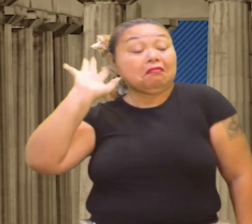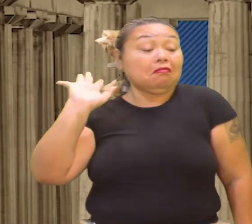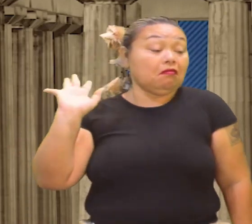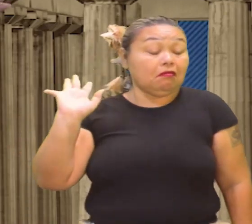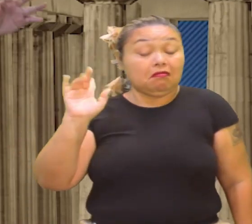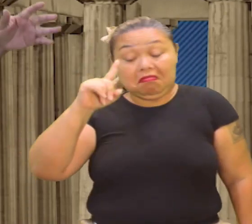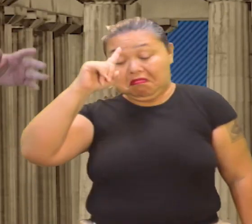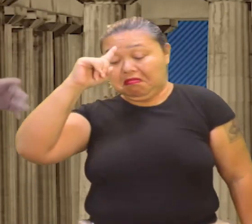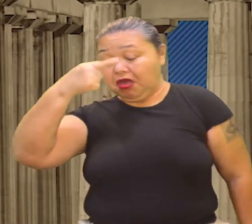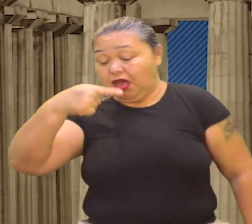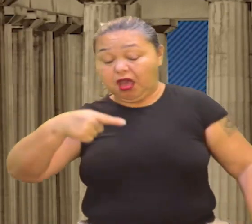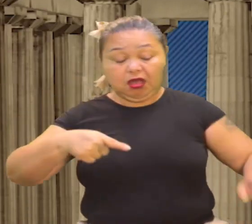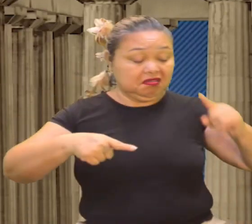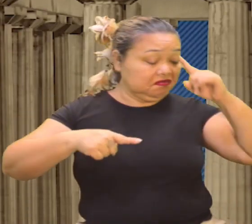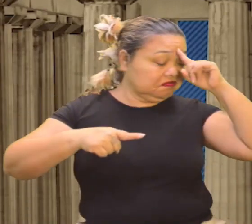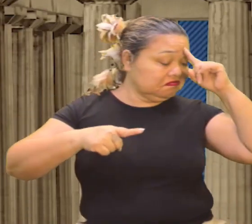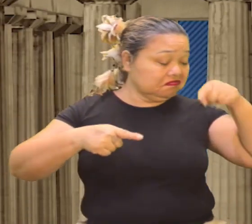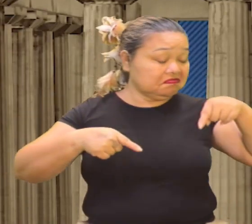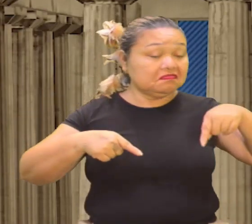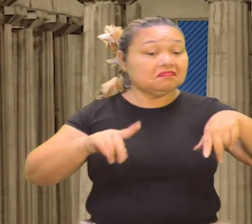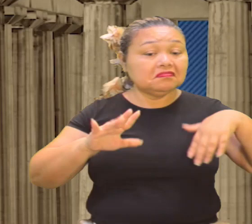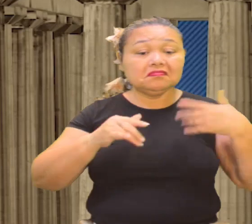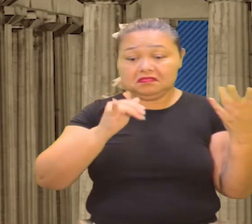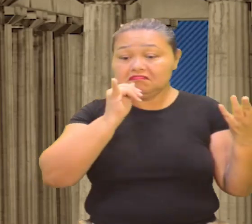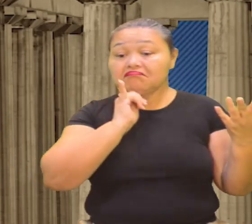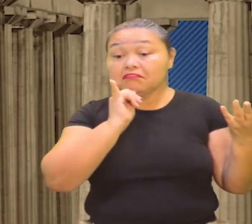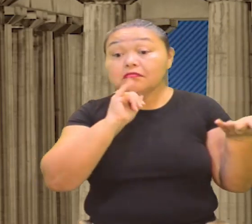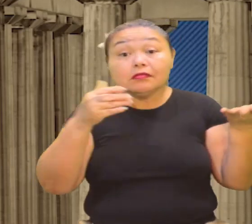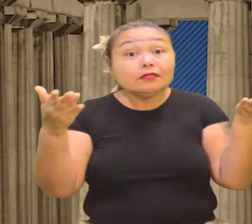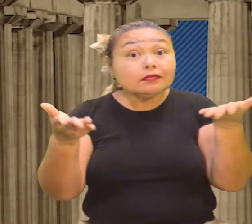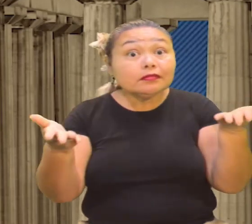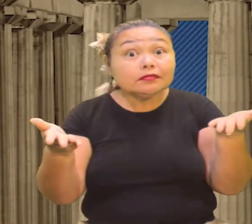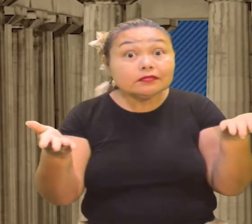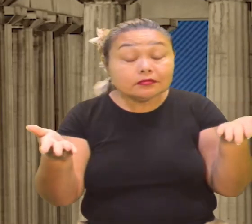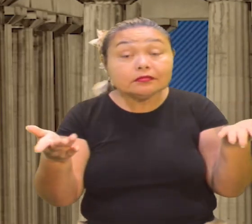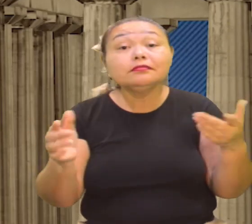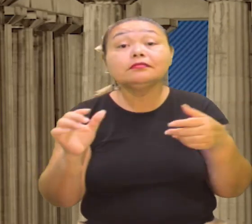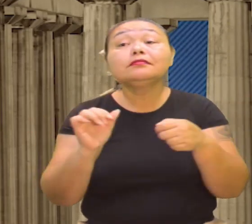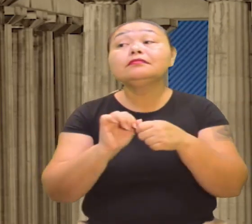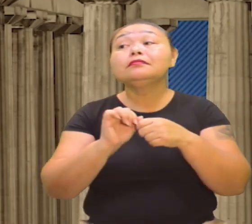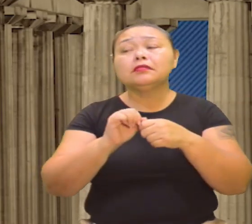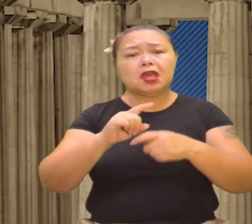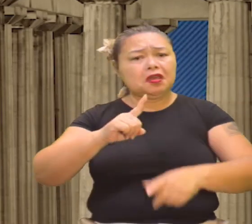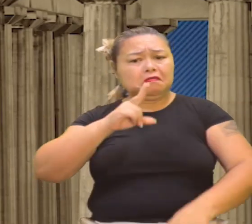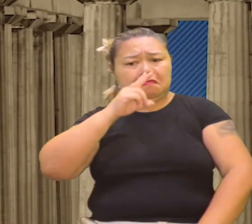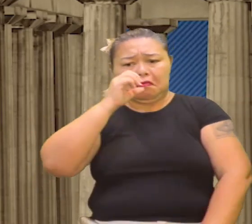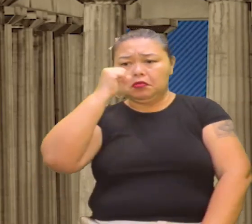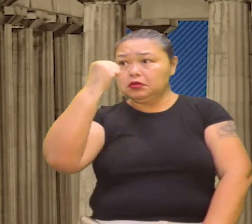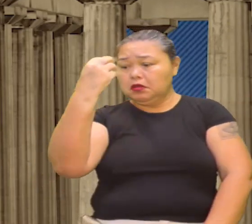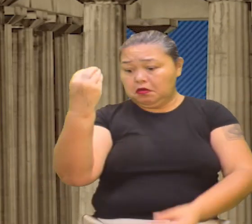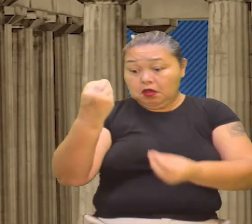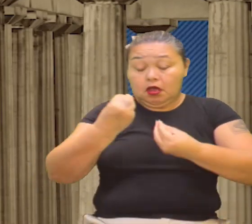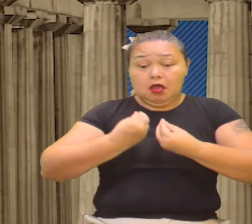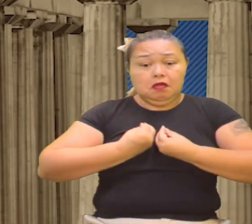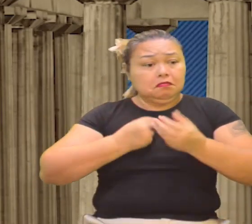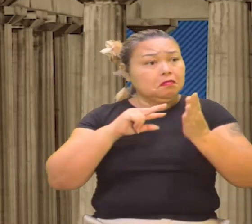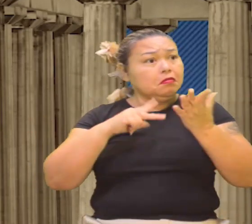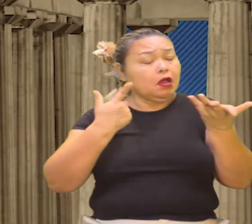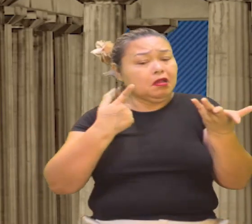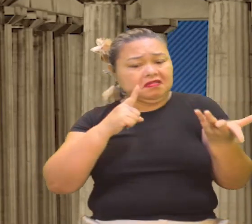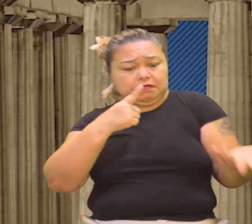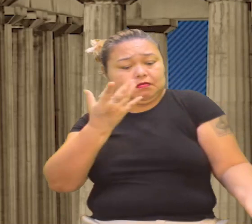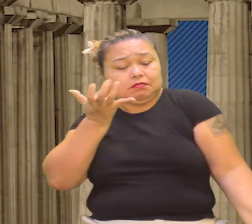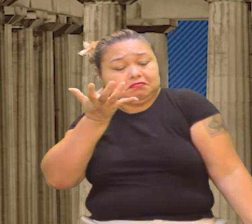que é mandar nos demais, né, você vê exemplo na atualidade, então, tem o poder, ganha um poder significativo